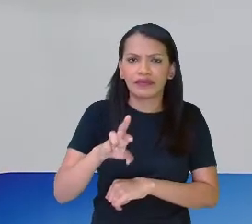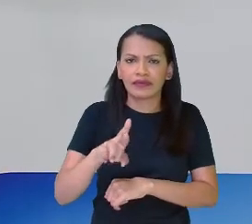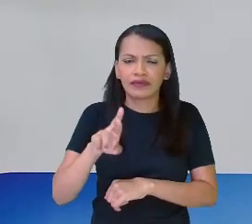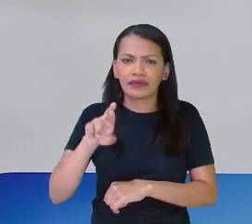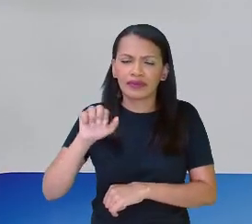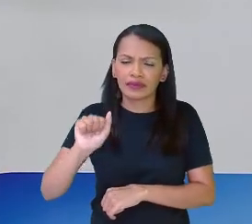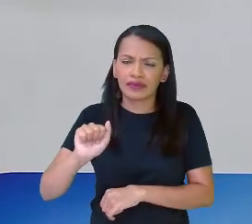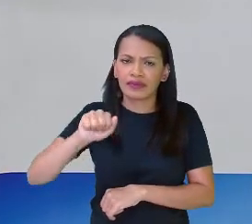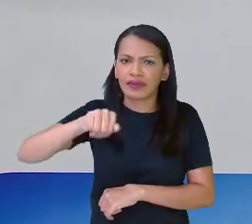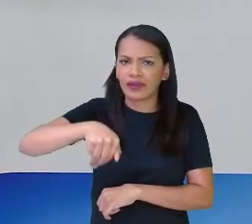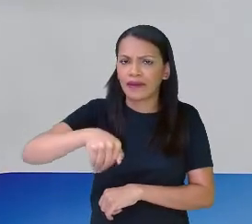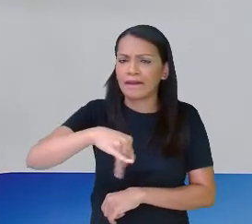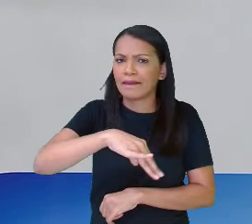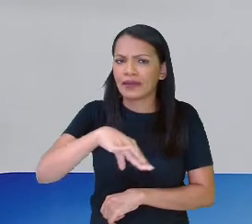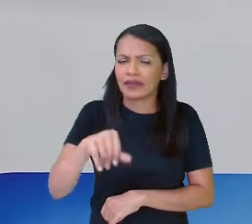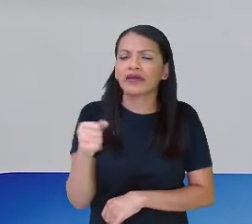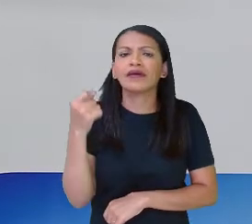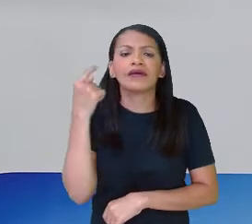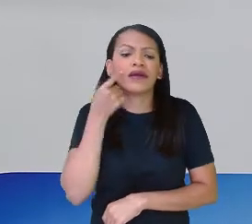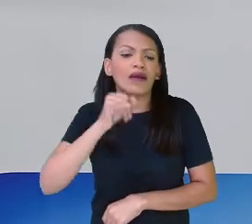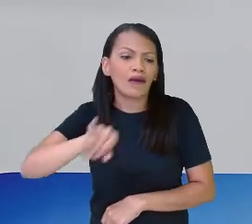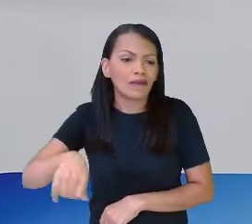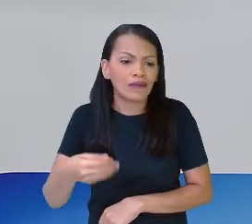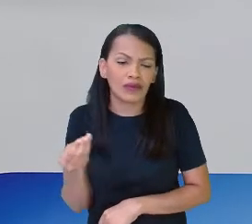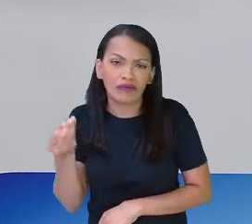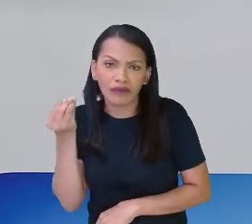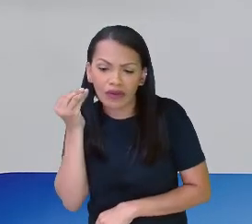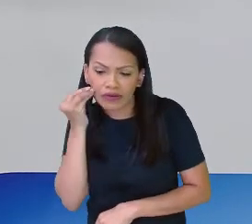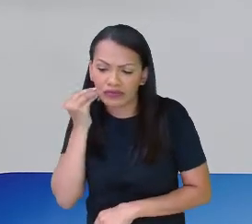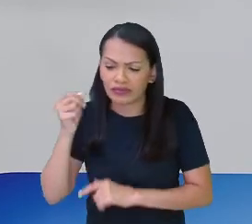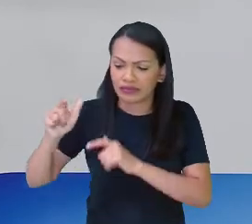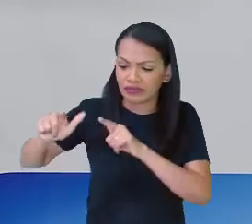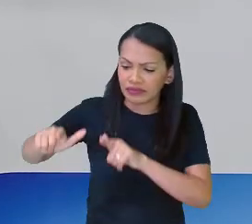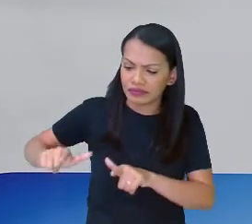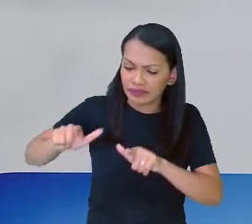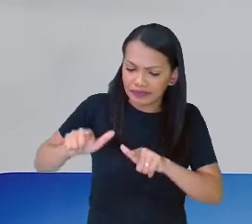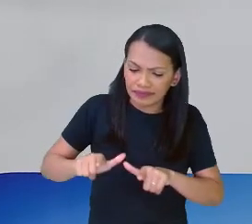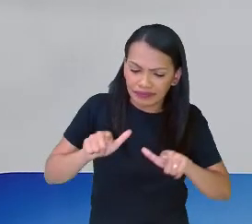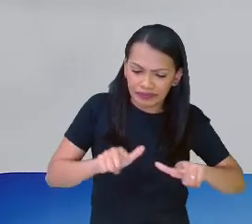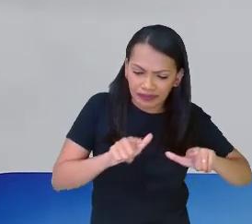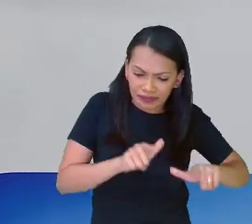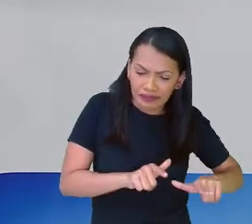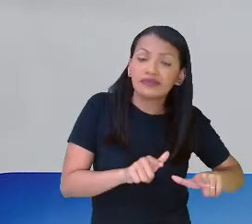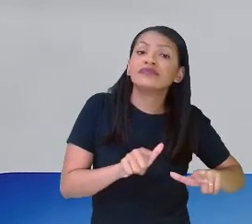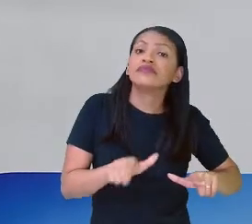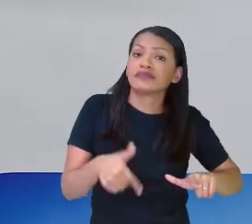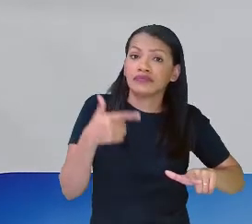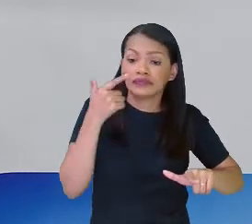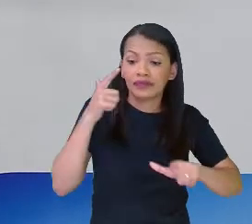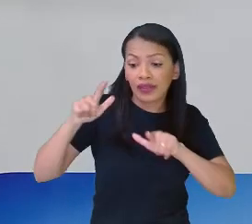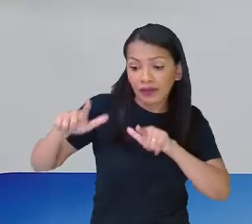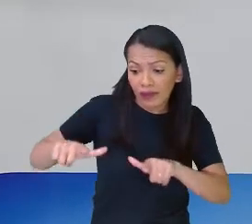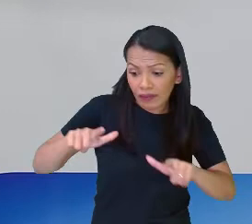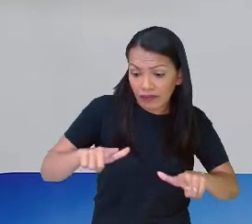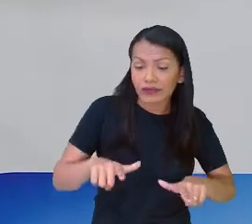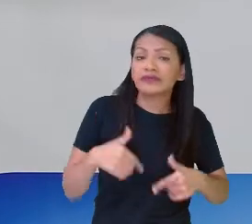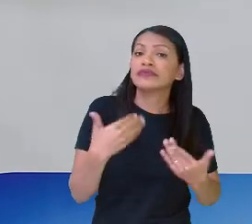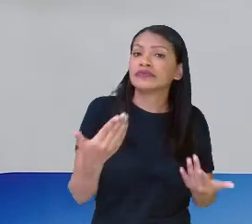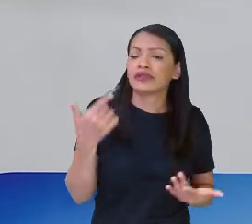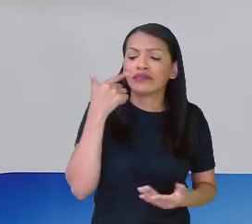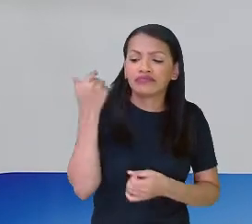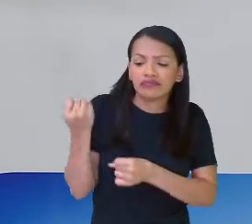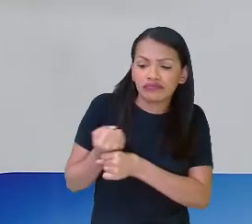mosaico até para aproveitar, né, às vezes aqueles pedacinhos de cerâmica que sobraram aí de alguma construção e